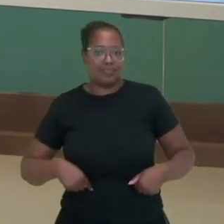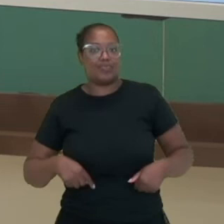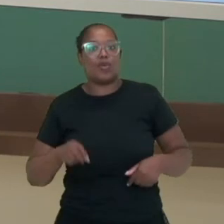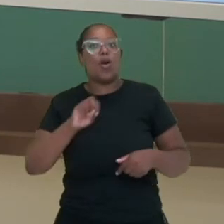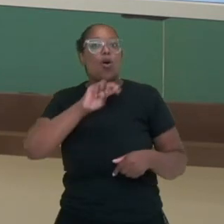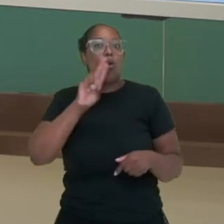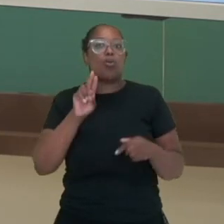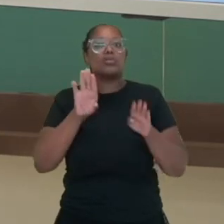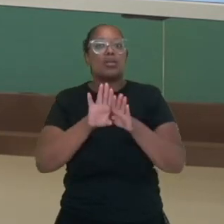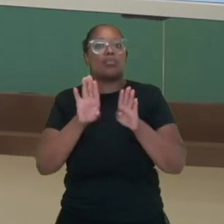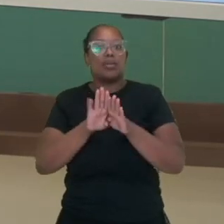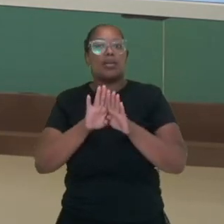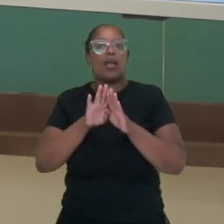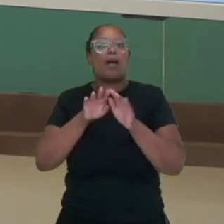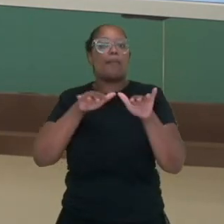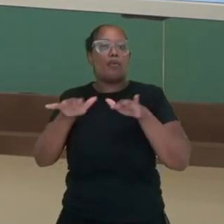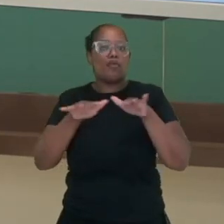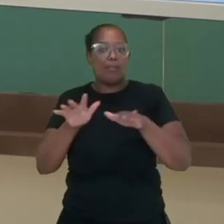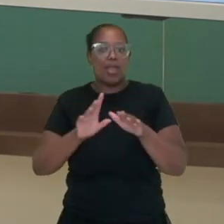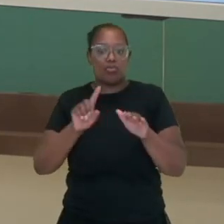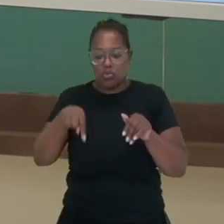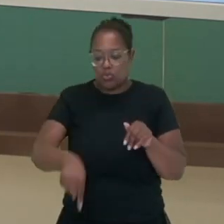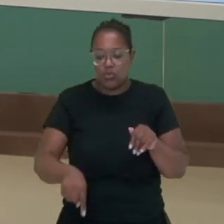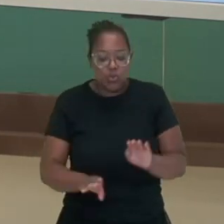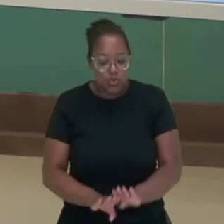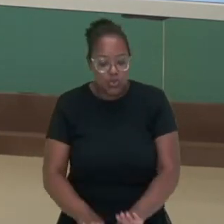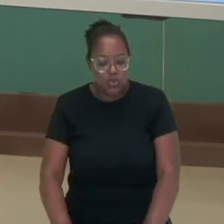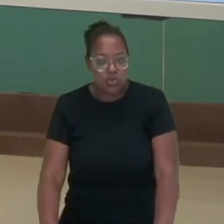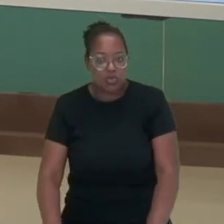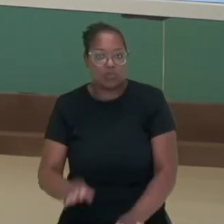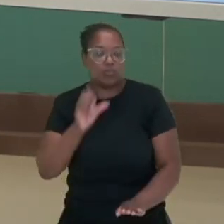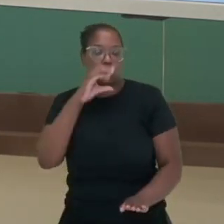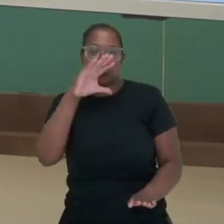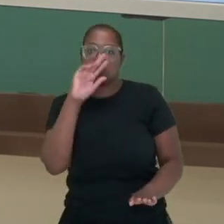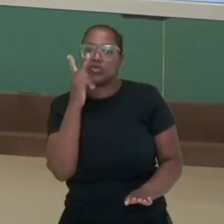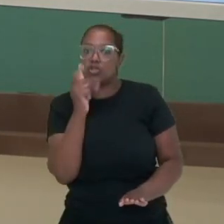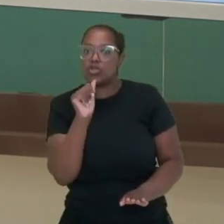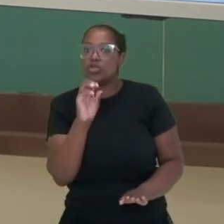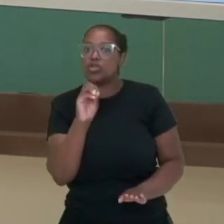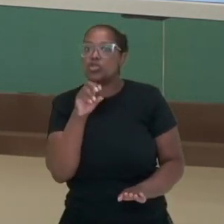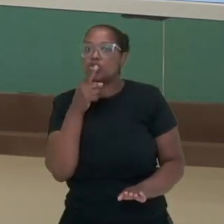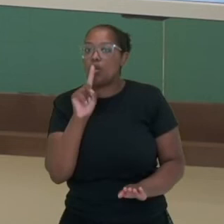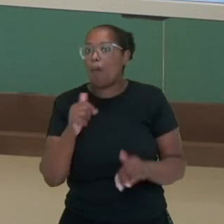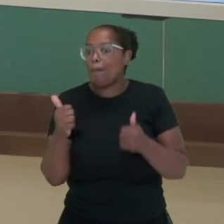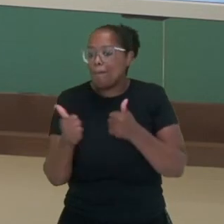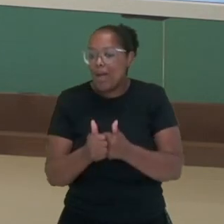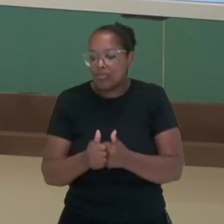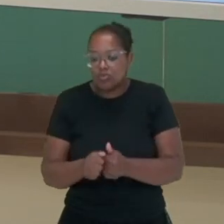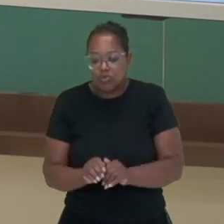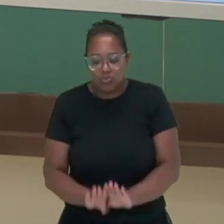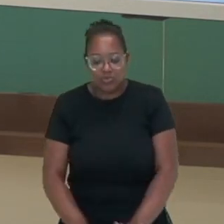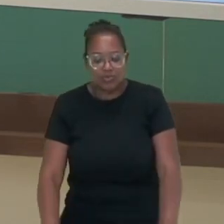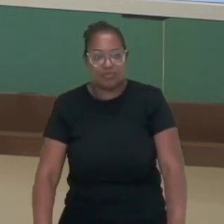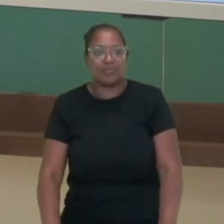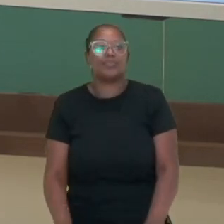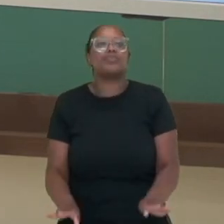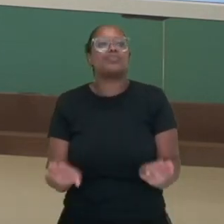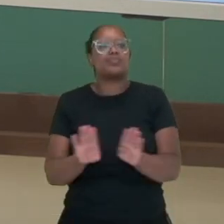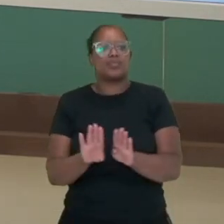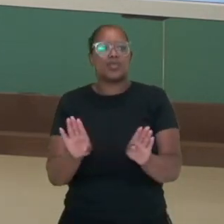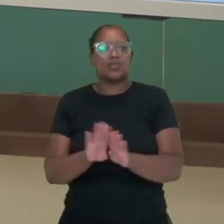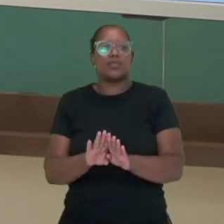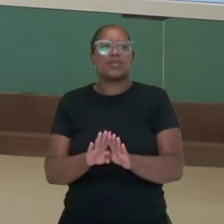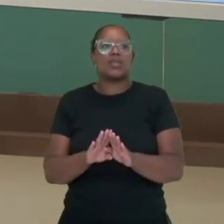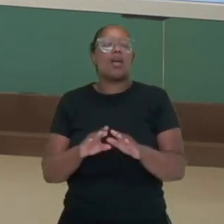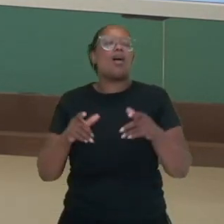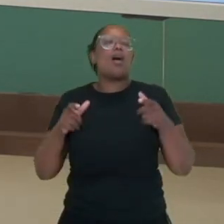baixos, que vão acontecer próximo ao solo, tá? Então, esses são os três níveis. E também, as